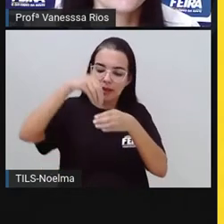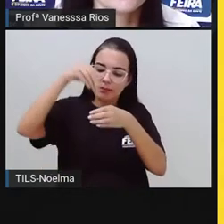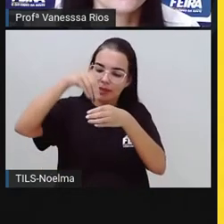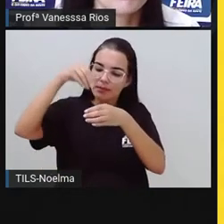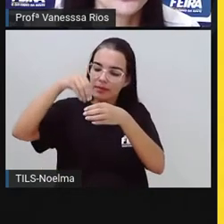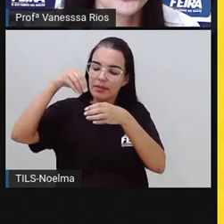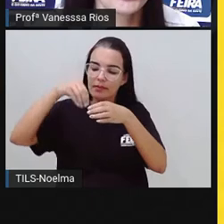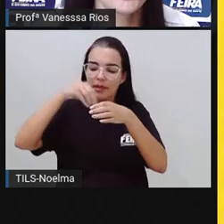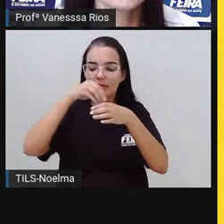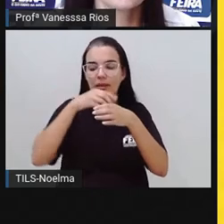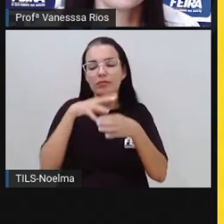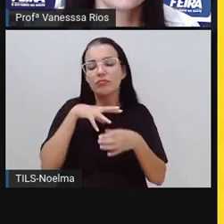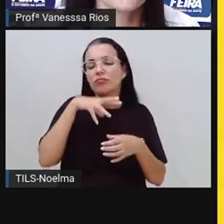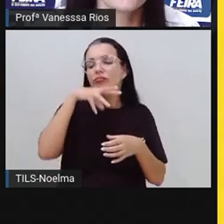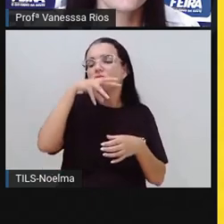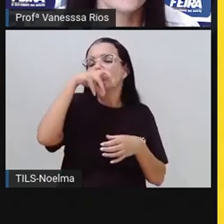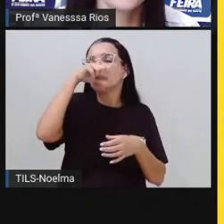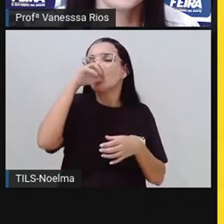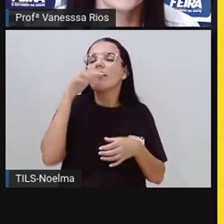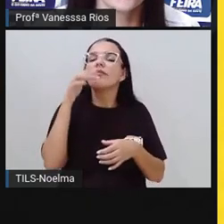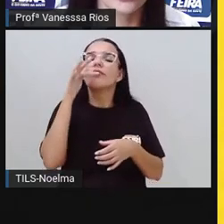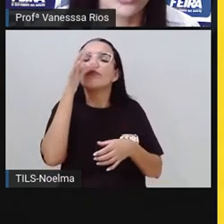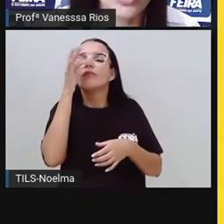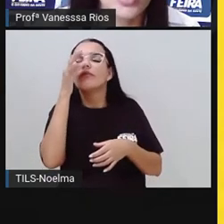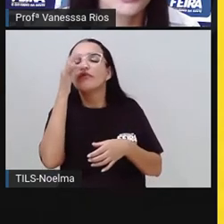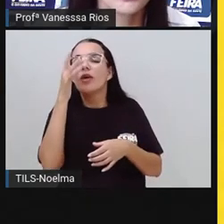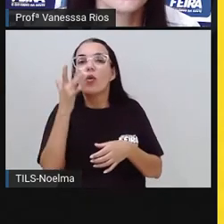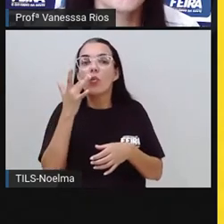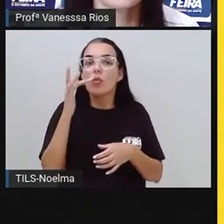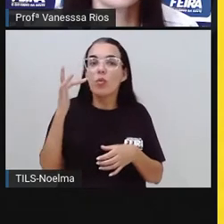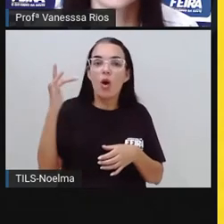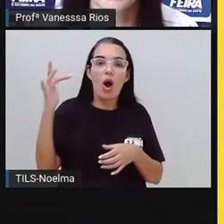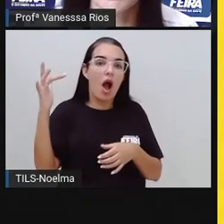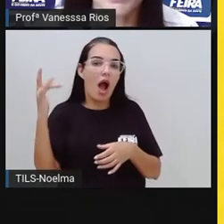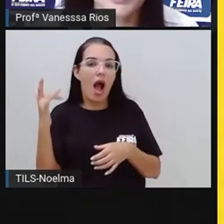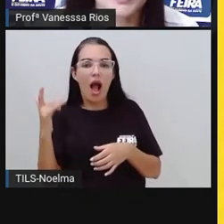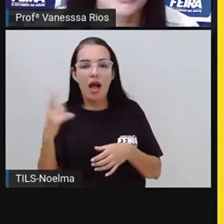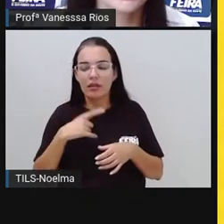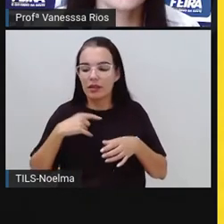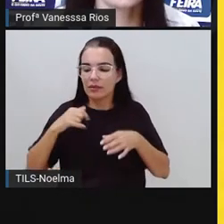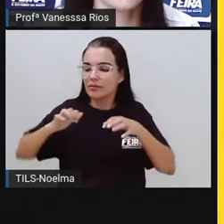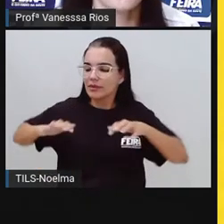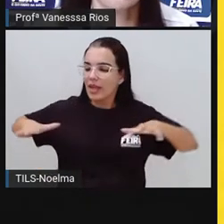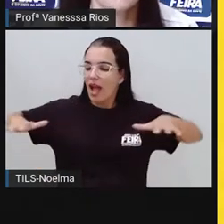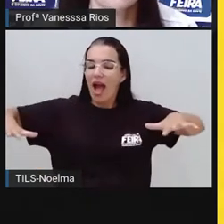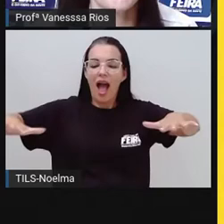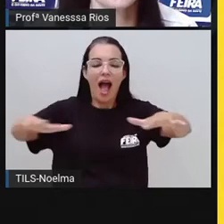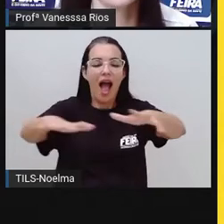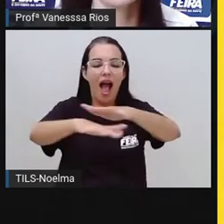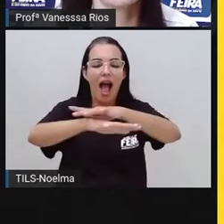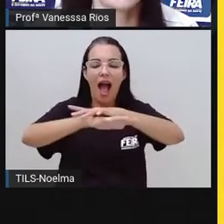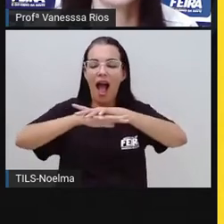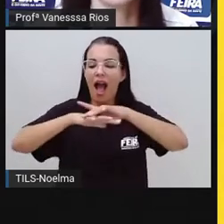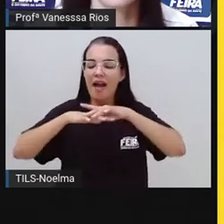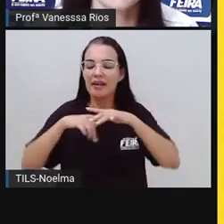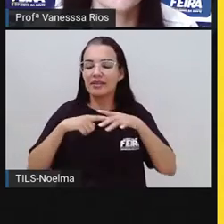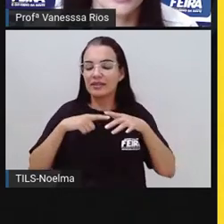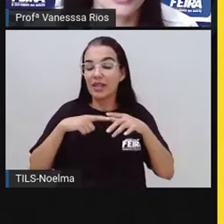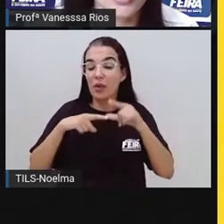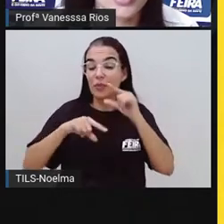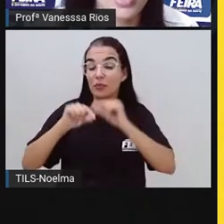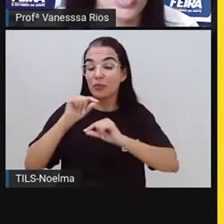pétalas de uma cheirosa flor cor de ouro e dá nos campos e serve para estufar